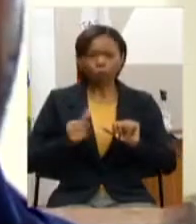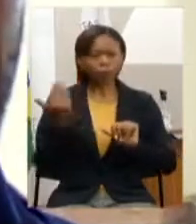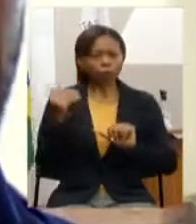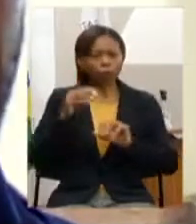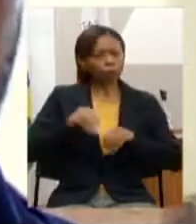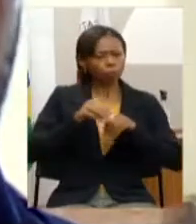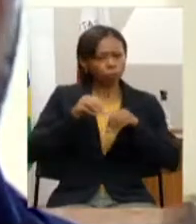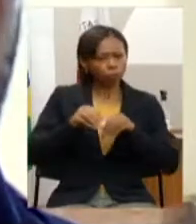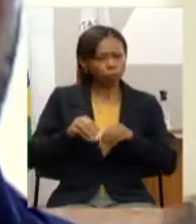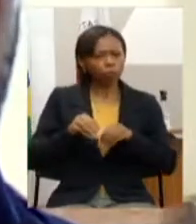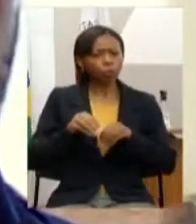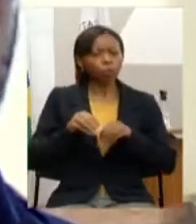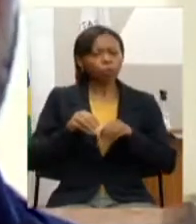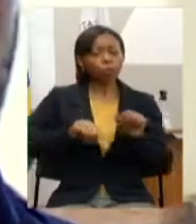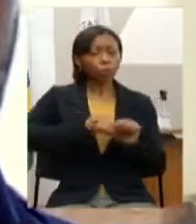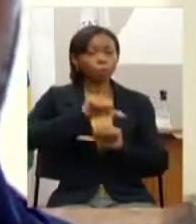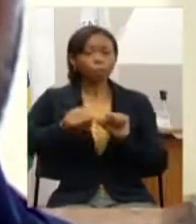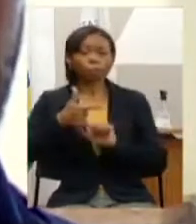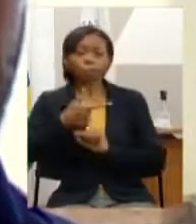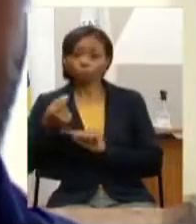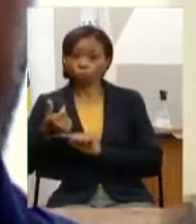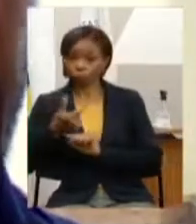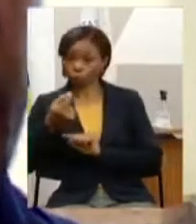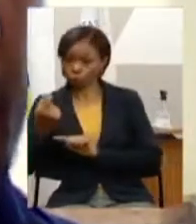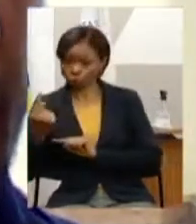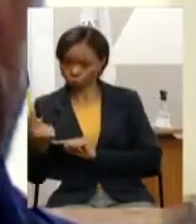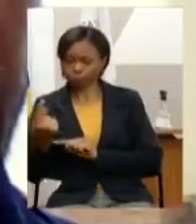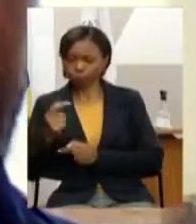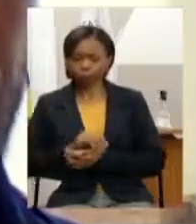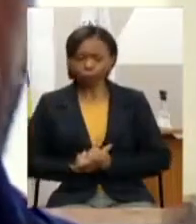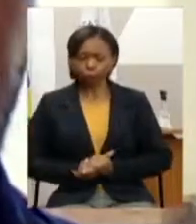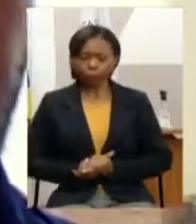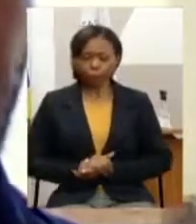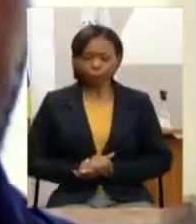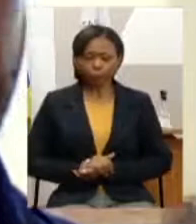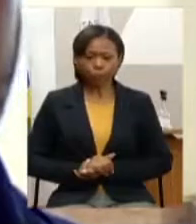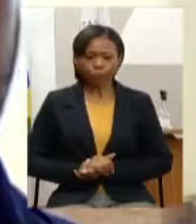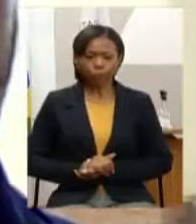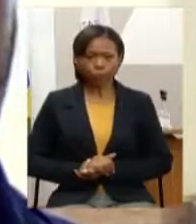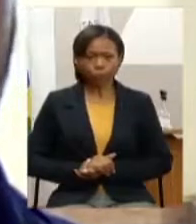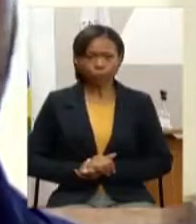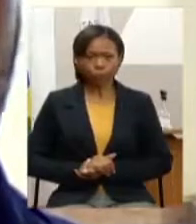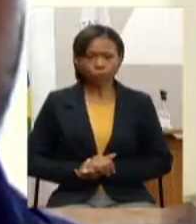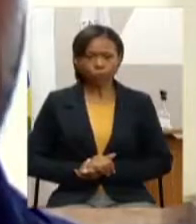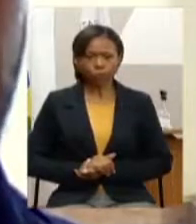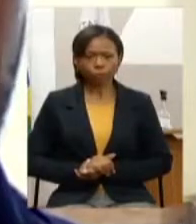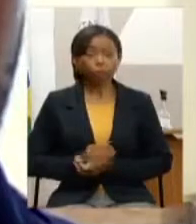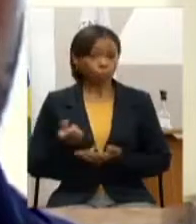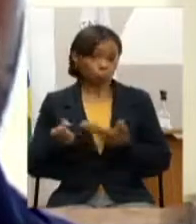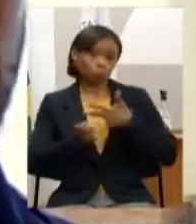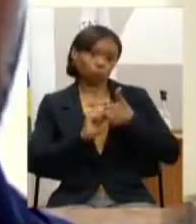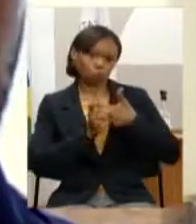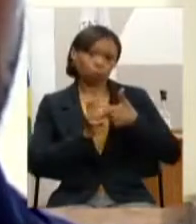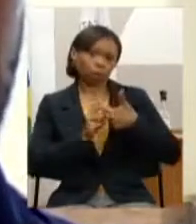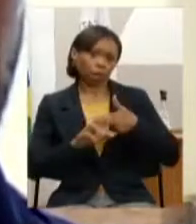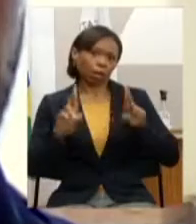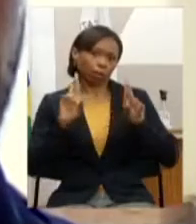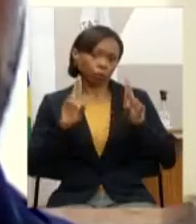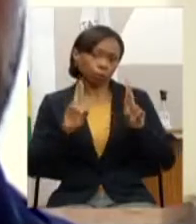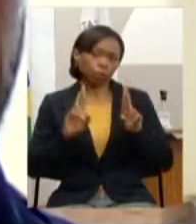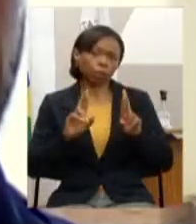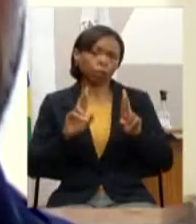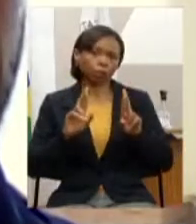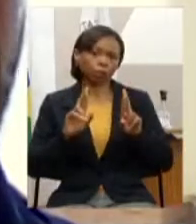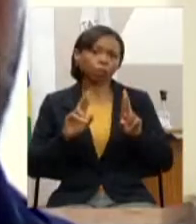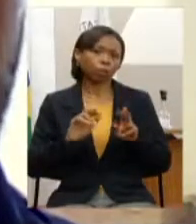na revisão para 2021 e aí as recomendações ao poder executivo que tem dos programas que foi o